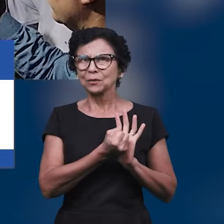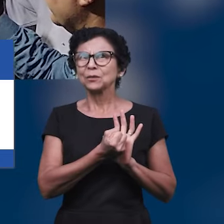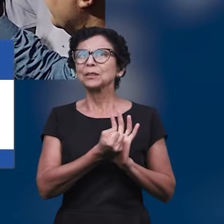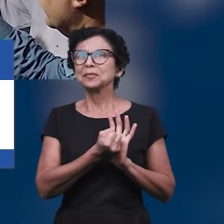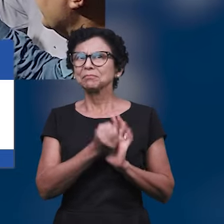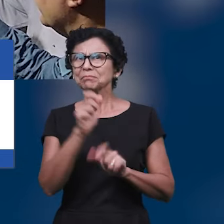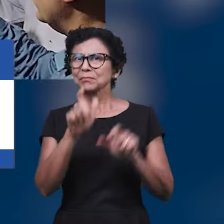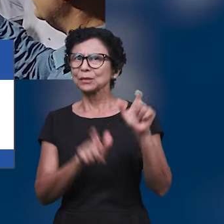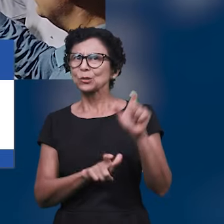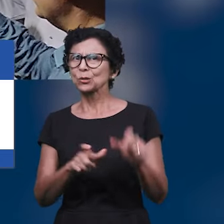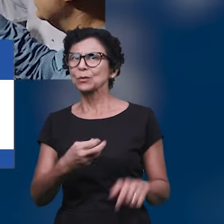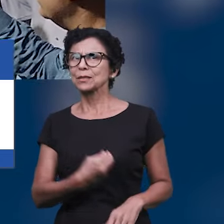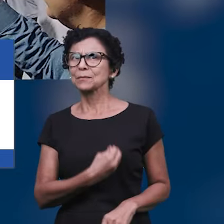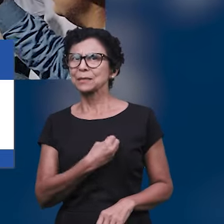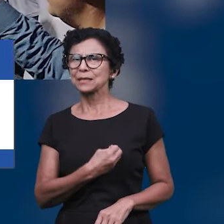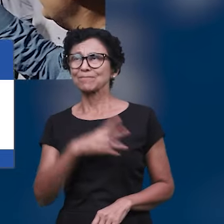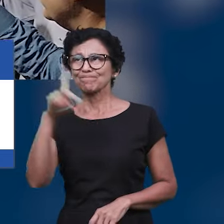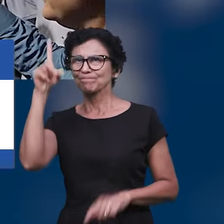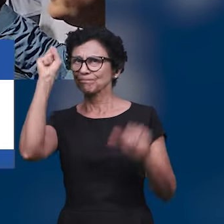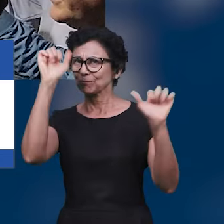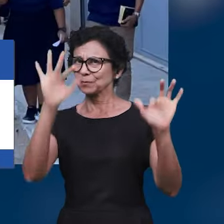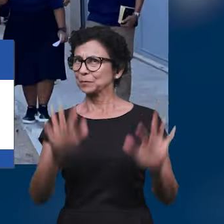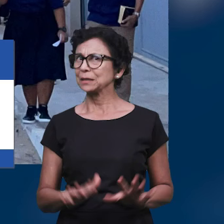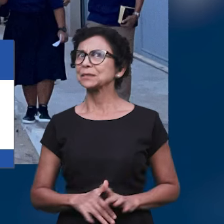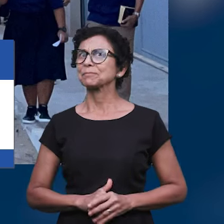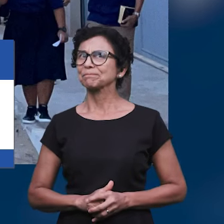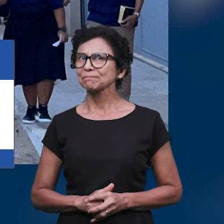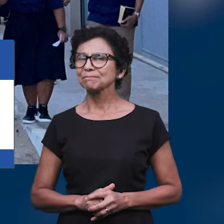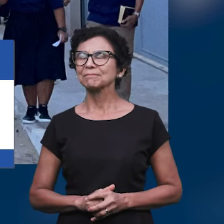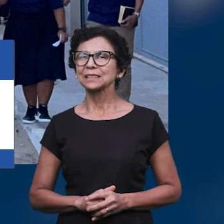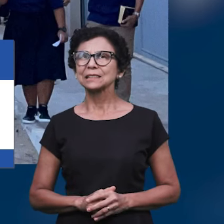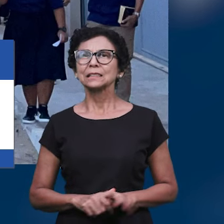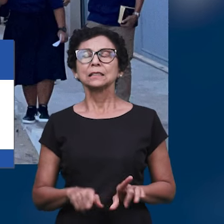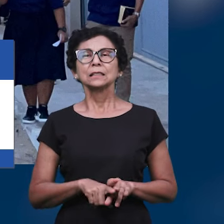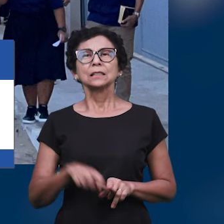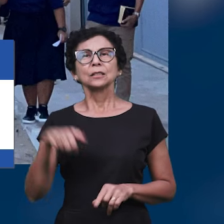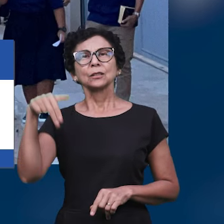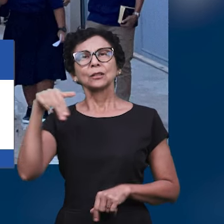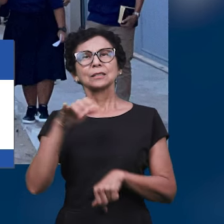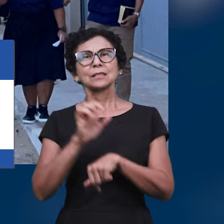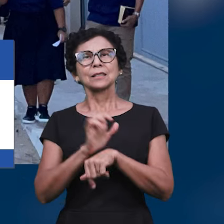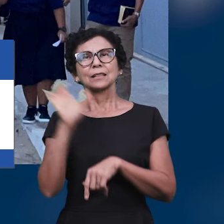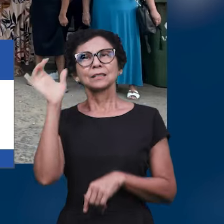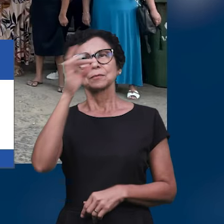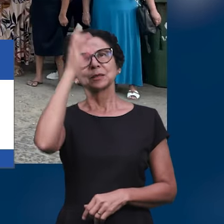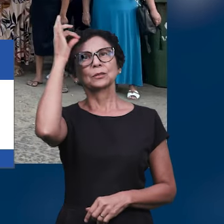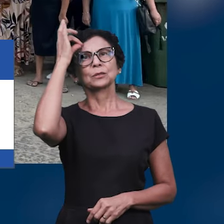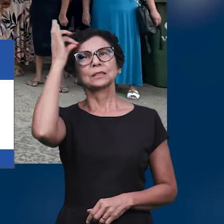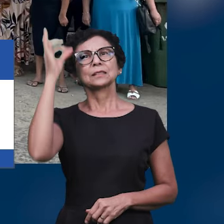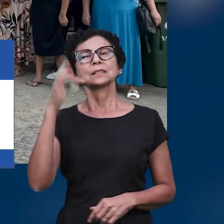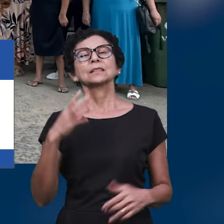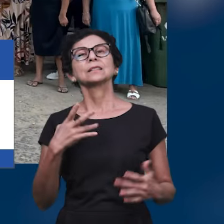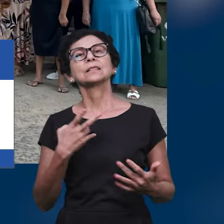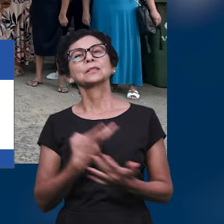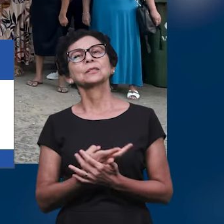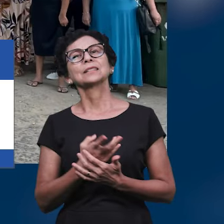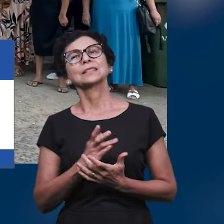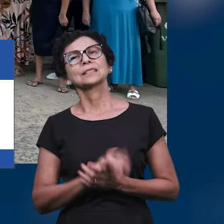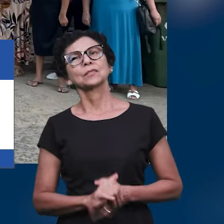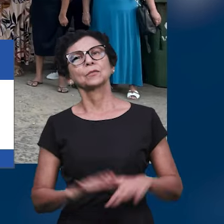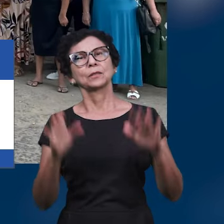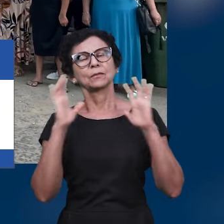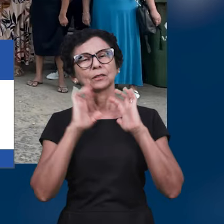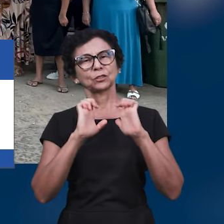presentes, e o Senhor operou grandiosamente no culto. Na região do norte do estado do Espírito Santo, foi realizada mais uma edição do